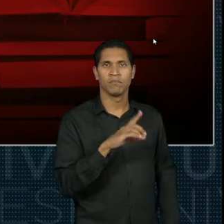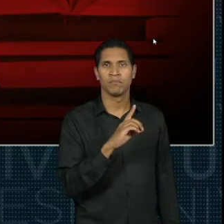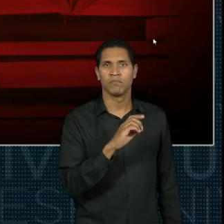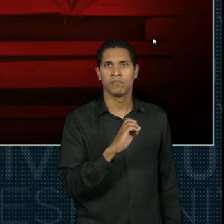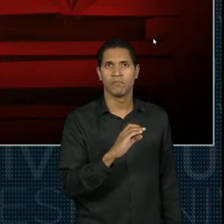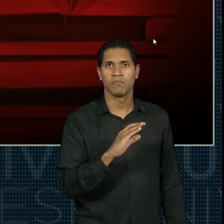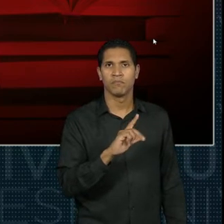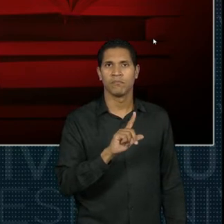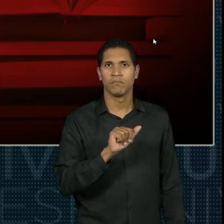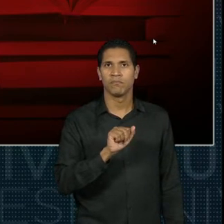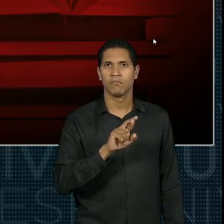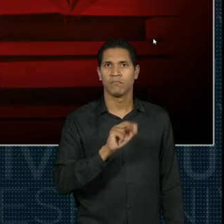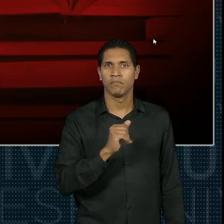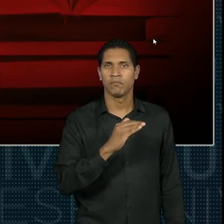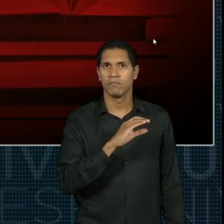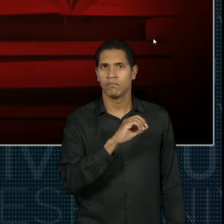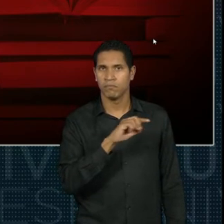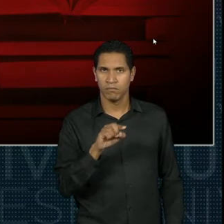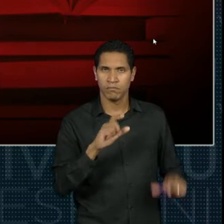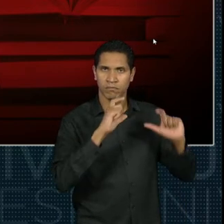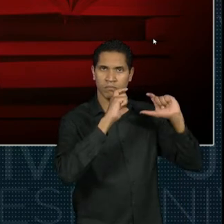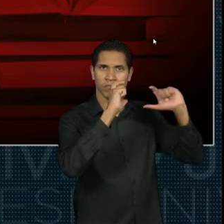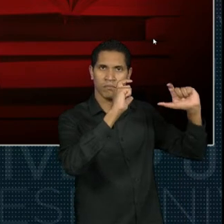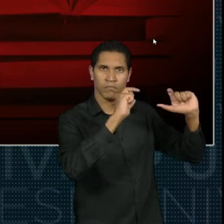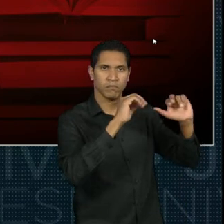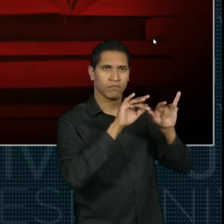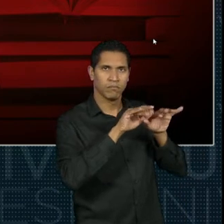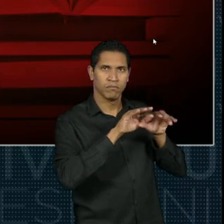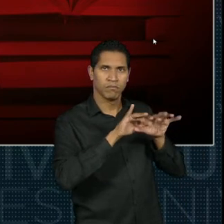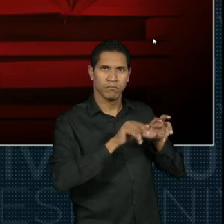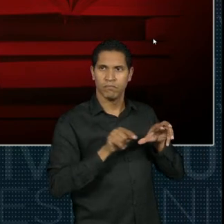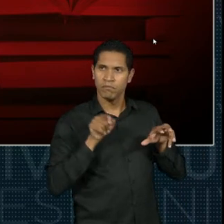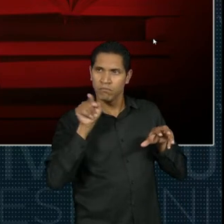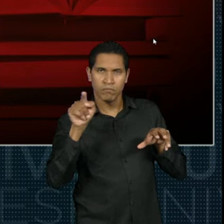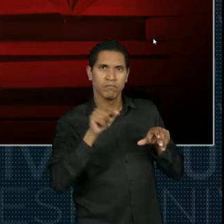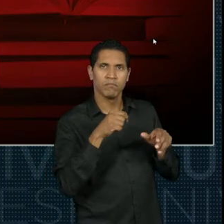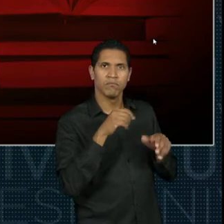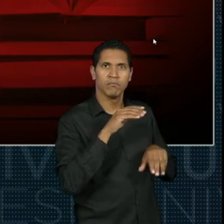assinadas pelas empresas nas quais o aluno atuou como voluntário.